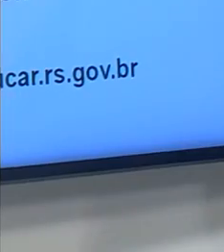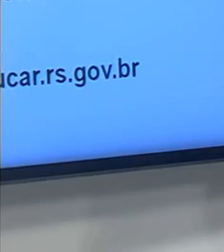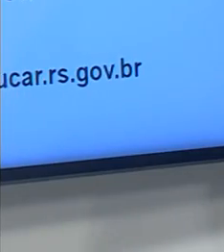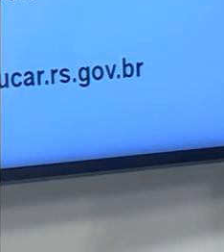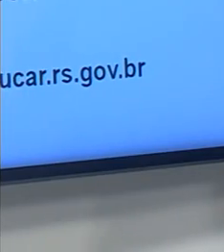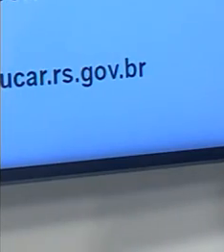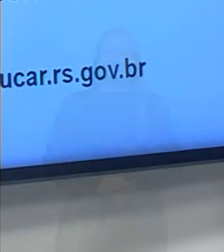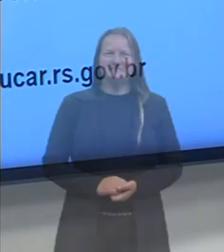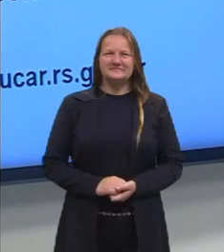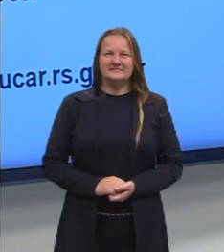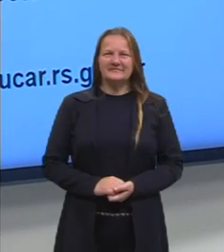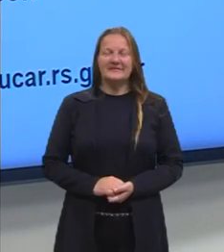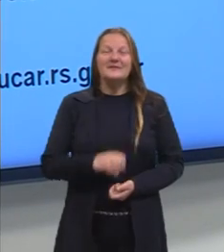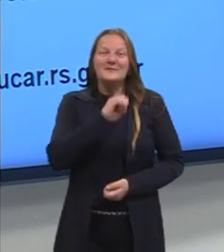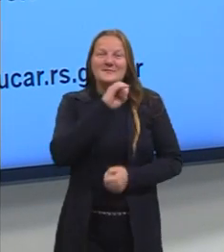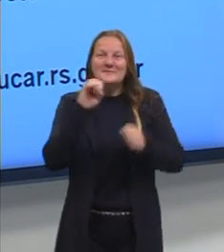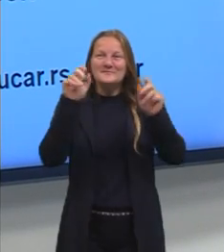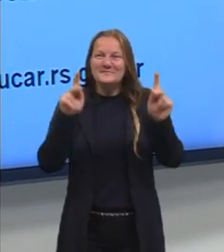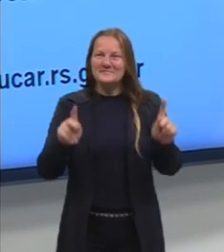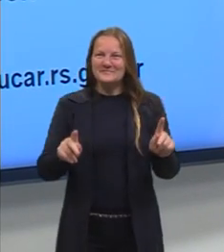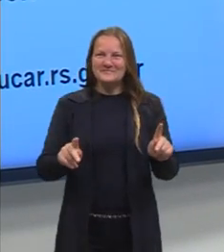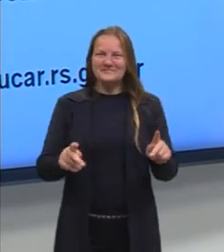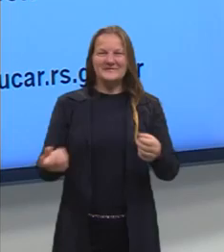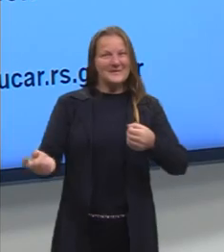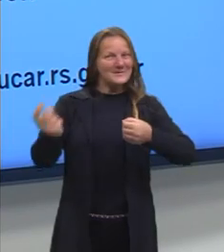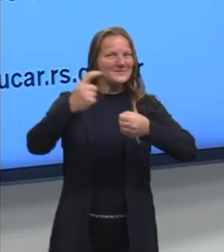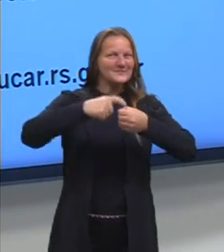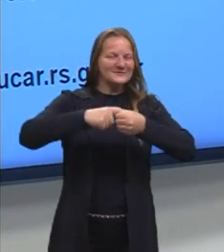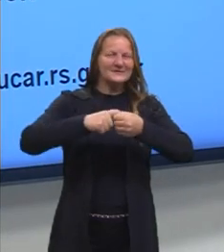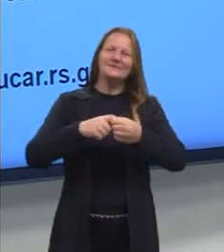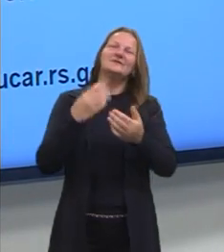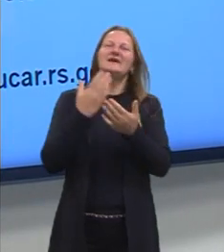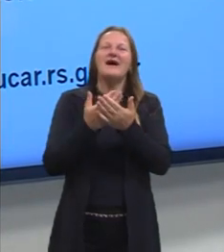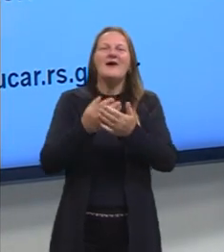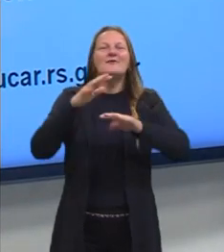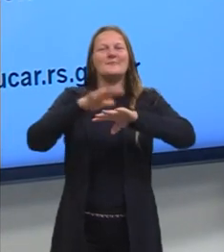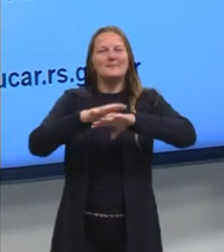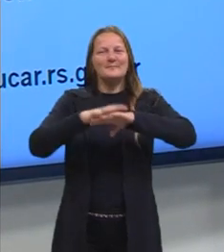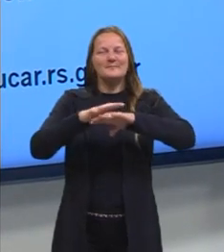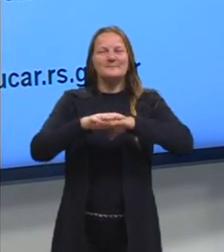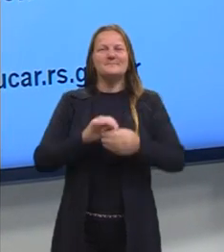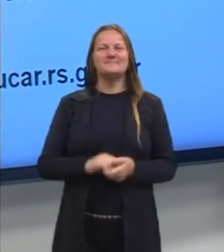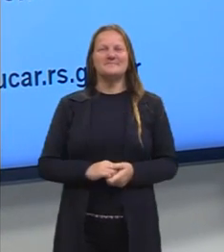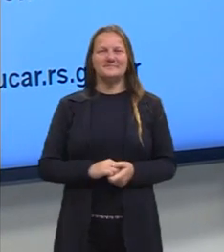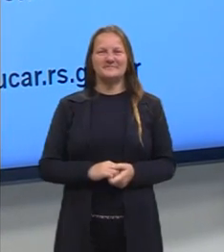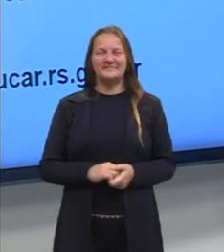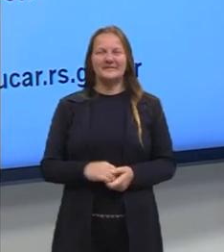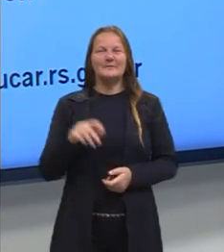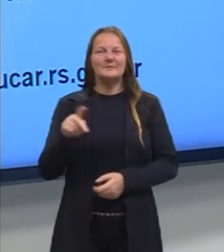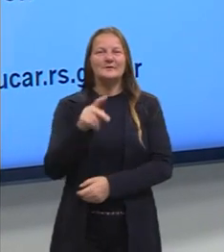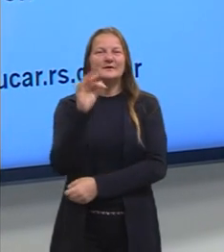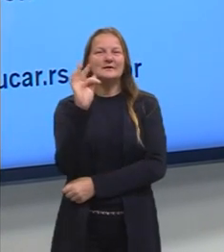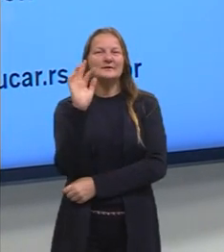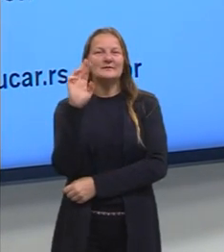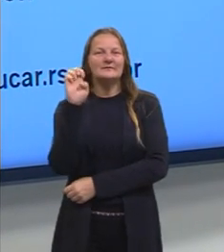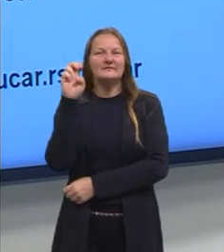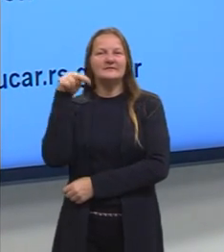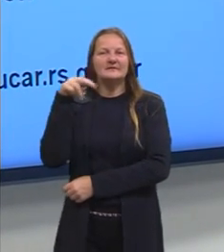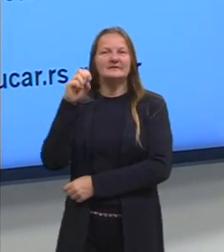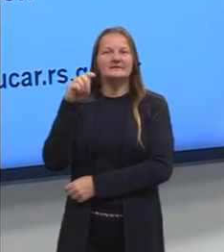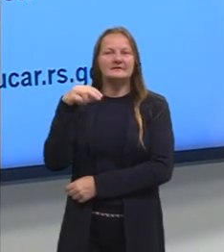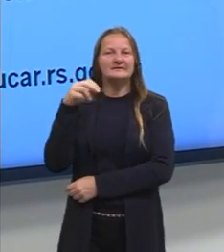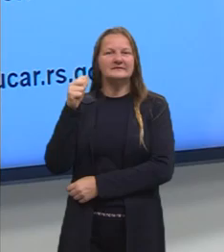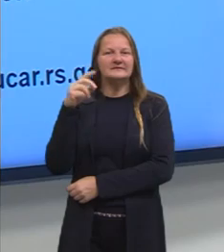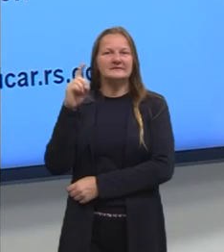E aí pessoas, voltamos para a nossa aula de matemática. Eu sou a prof. Fernanda, tenho